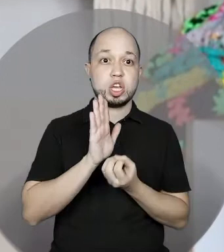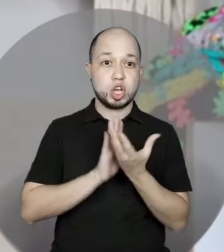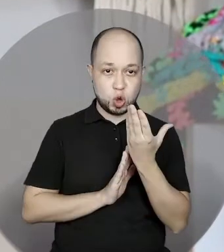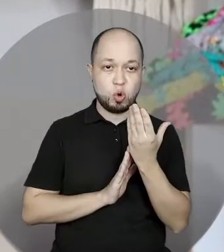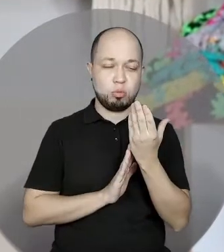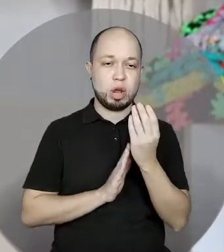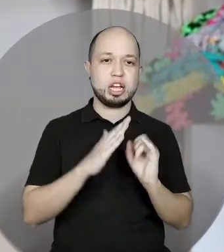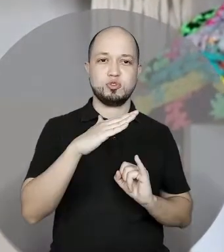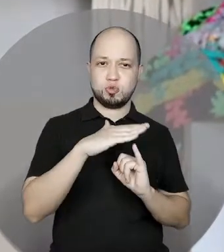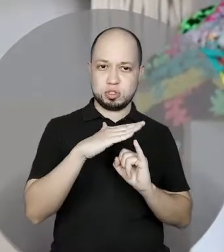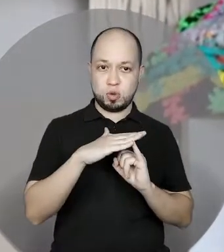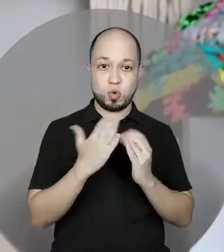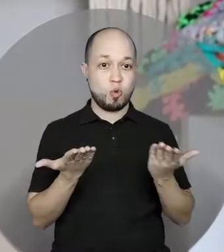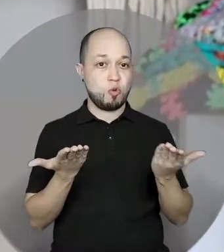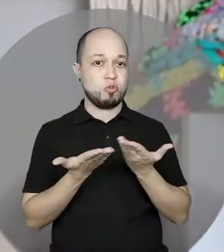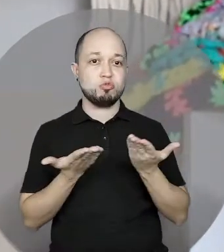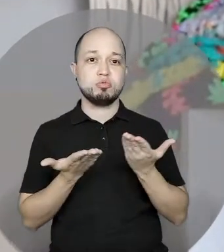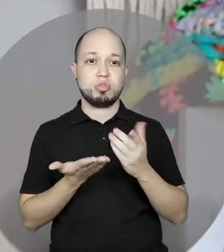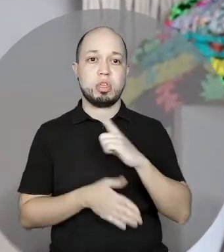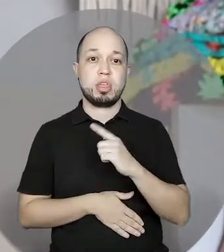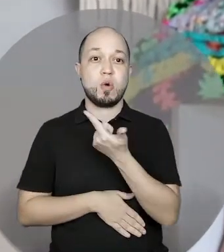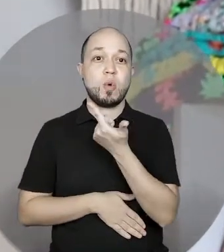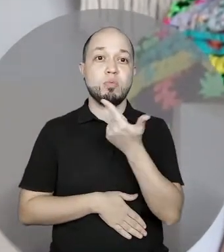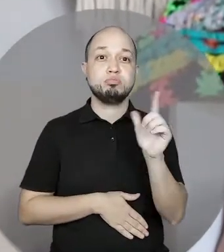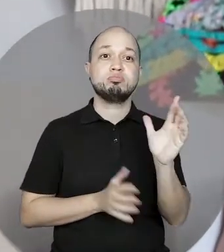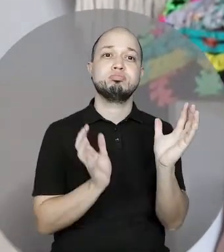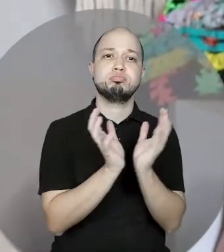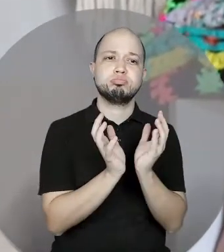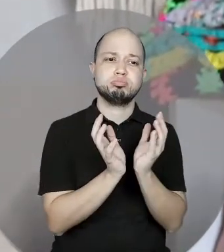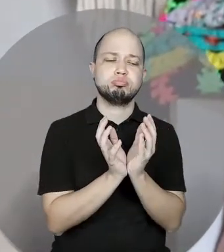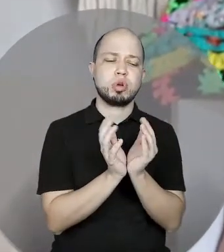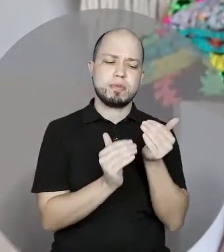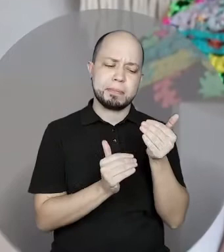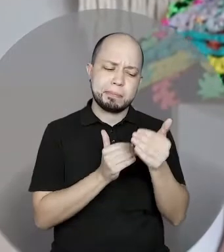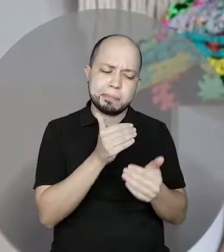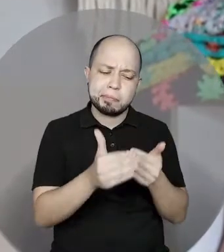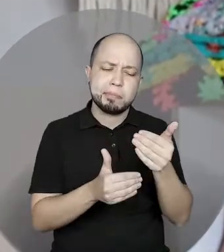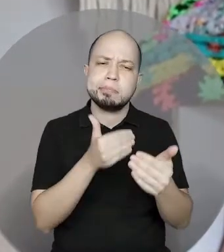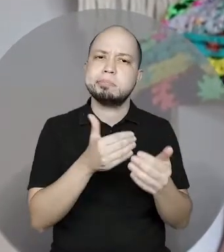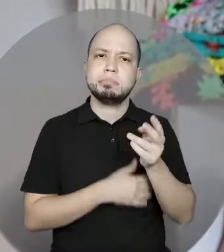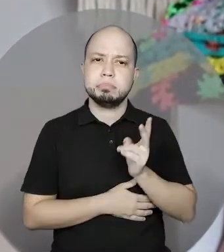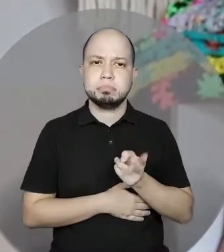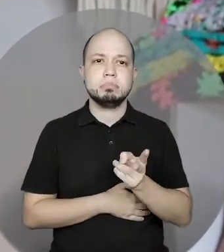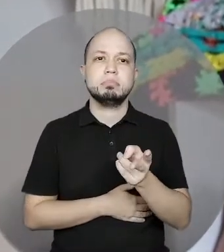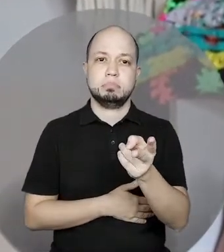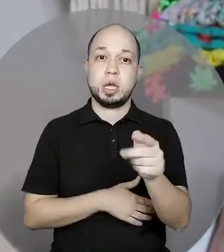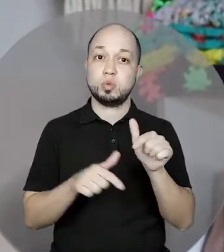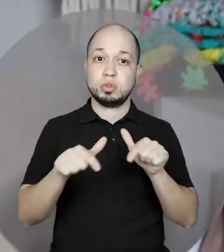E hoje a gente já tem outro grupo que deu sequência a esse trabalho e continua dando sequência a esse trabalho.